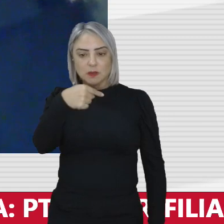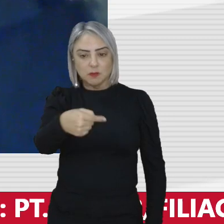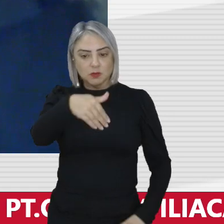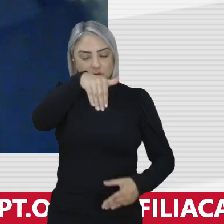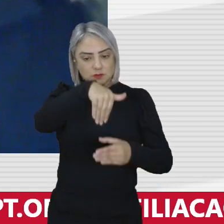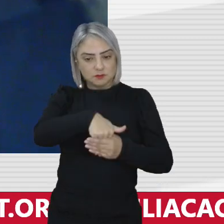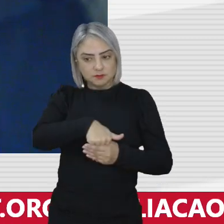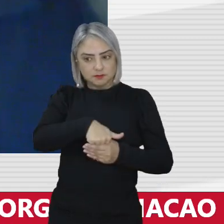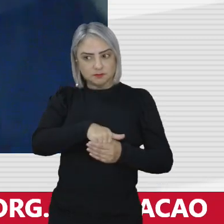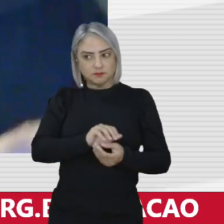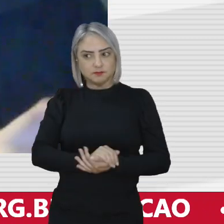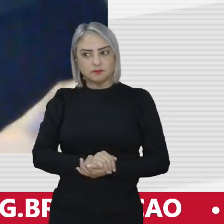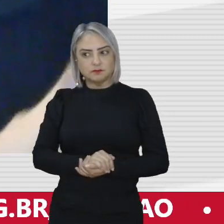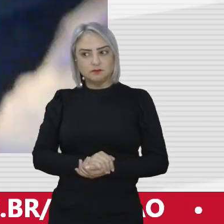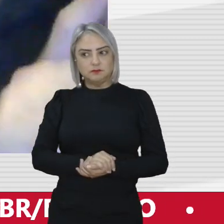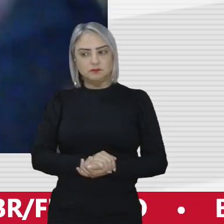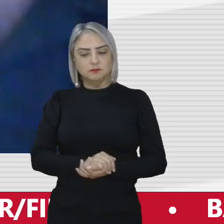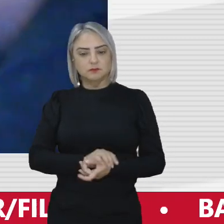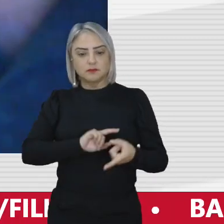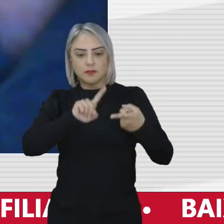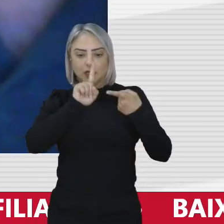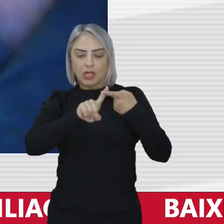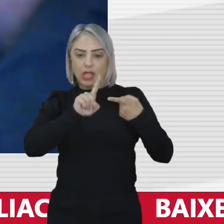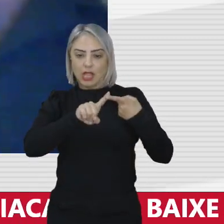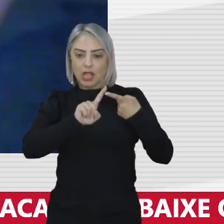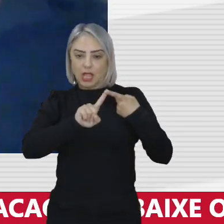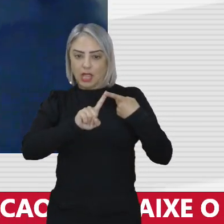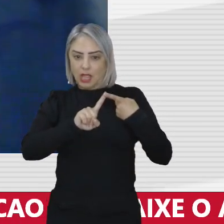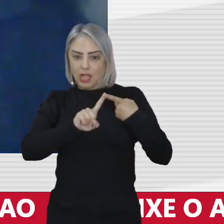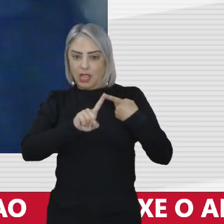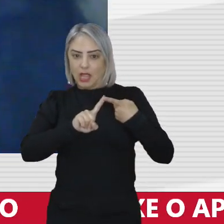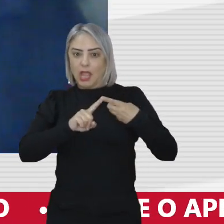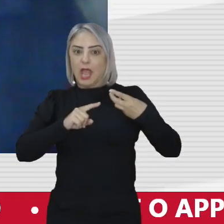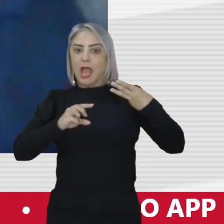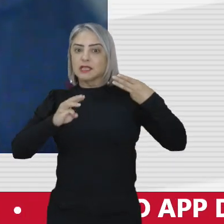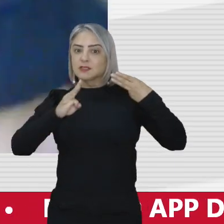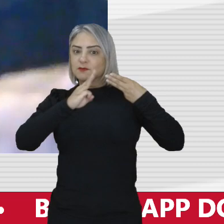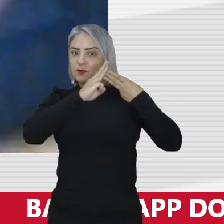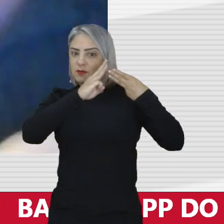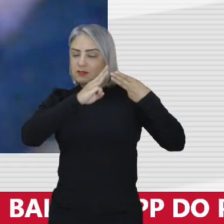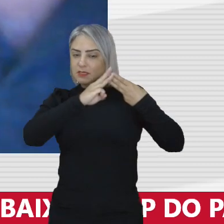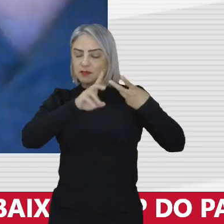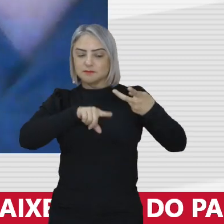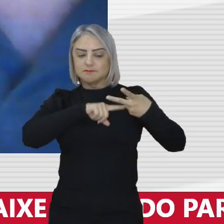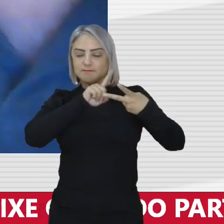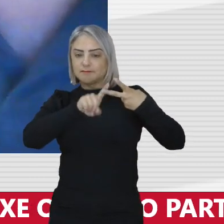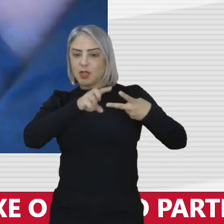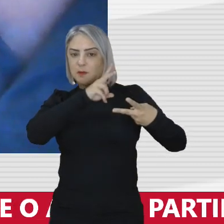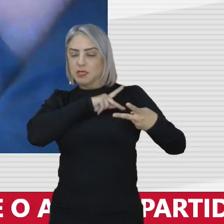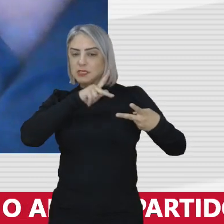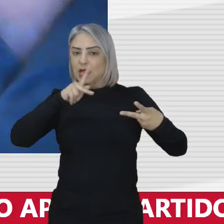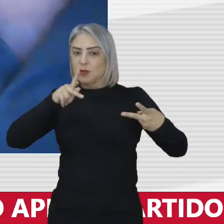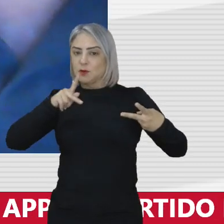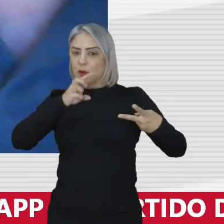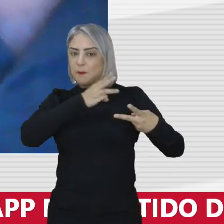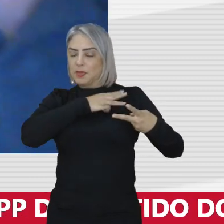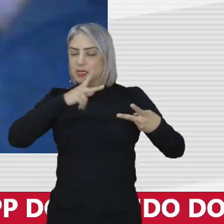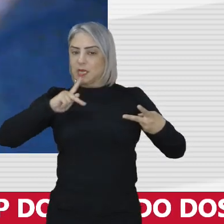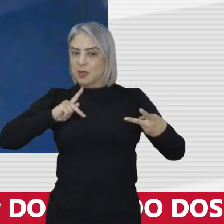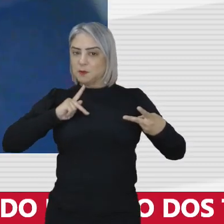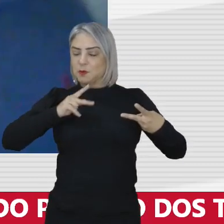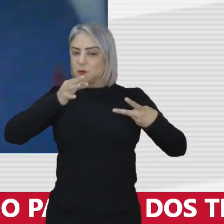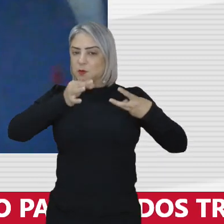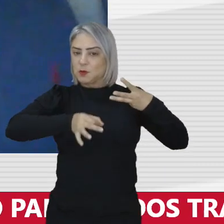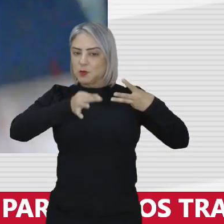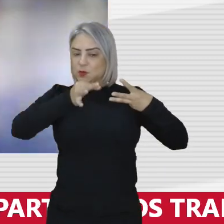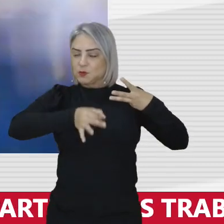eleição as forças armadas o ministério público e o judiciário nós